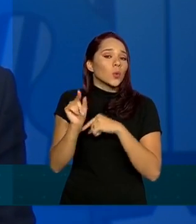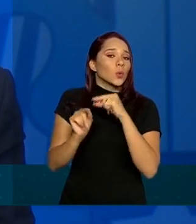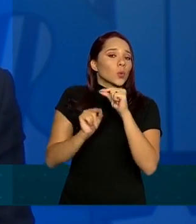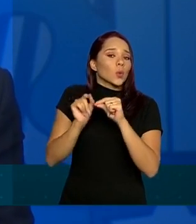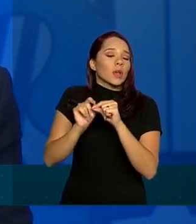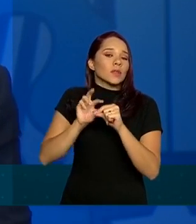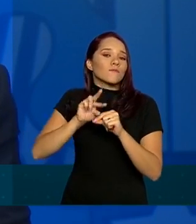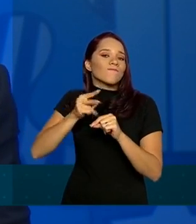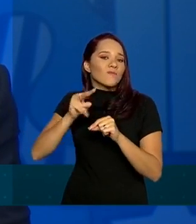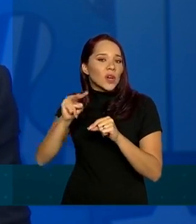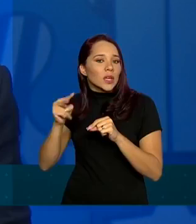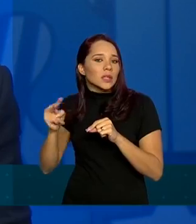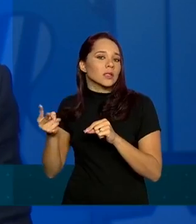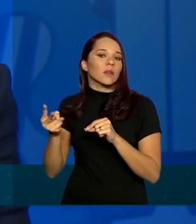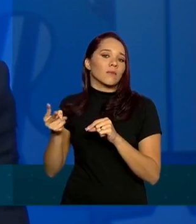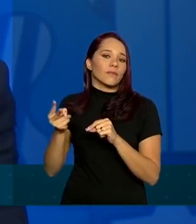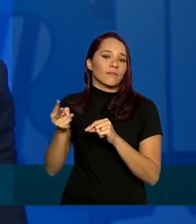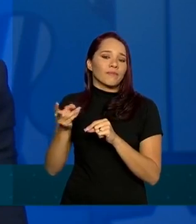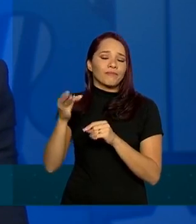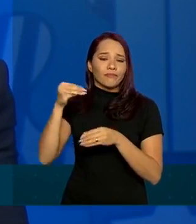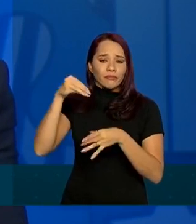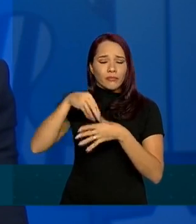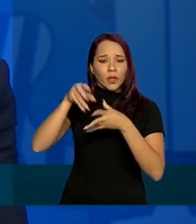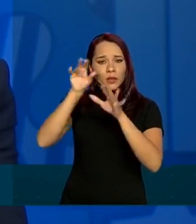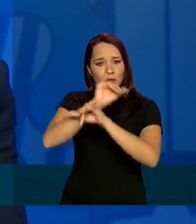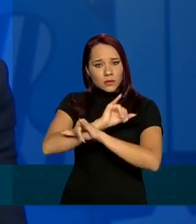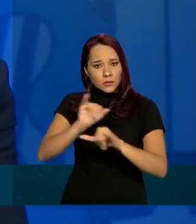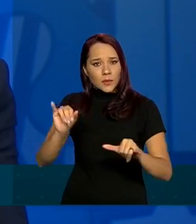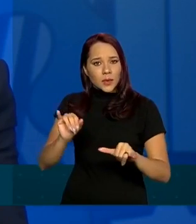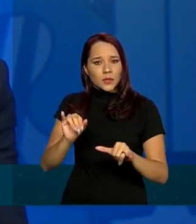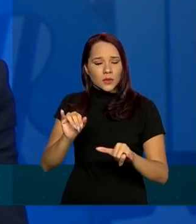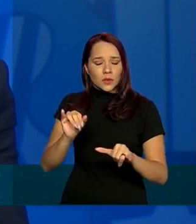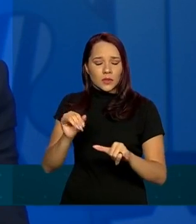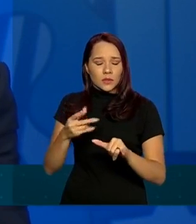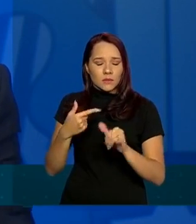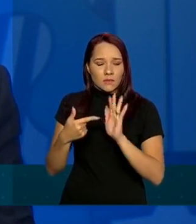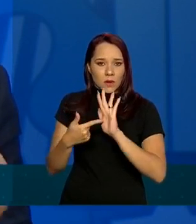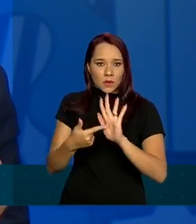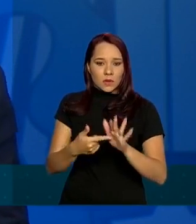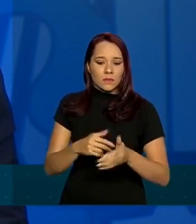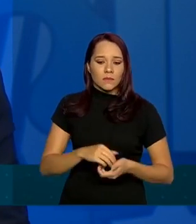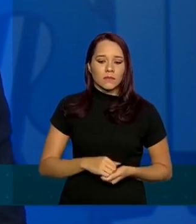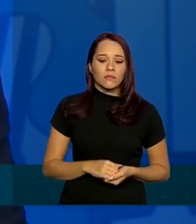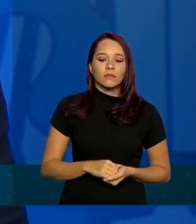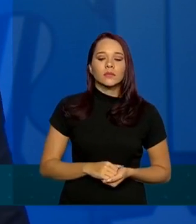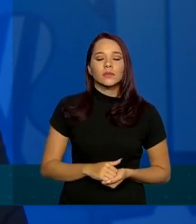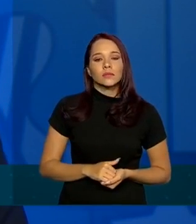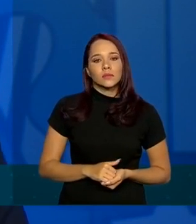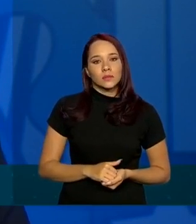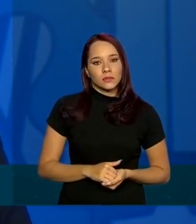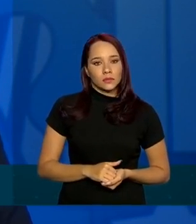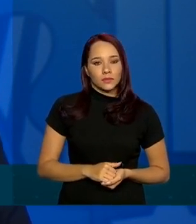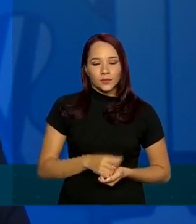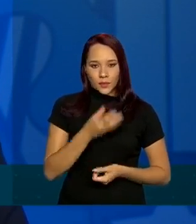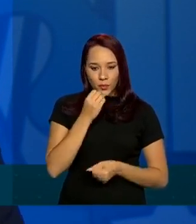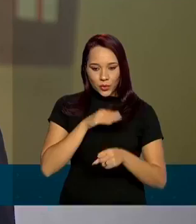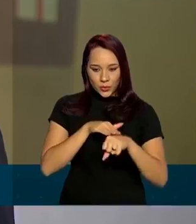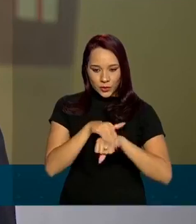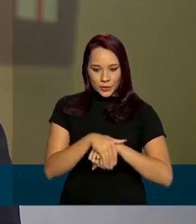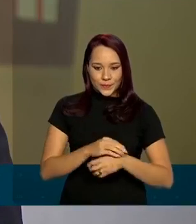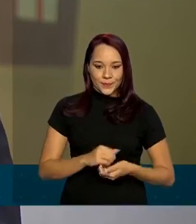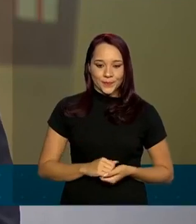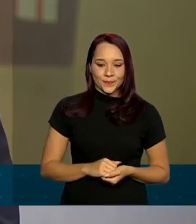variação dentro daquilo dos dados que os dados nos apresentam Olá, boa noite